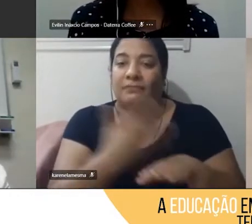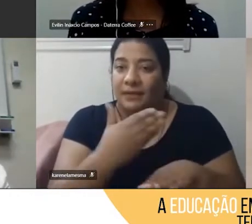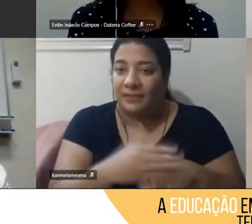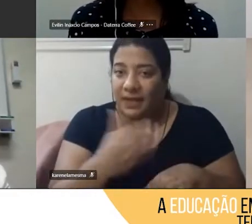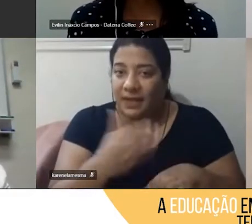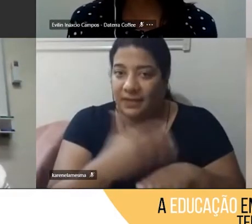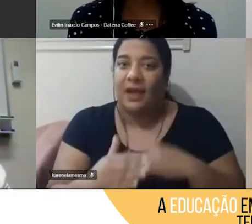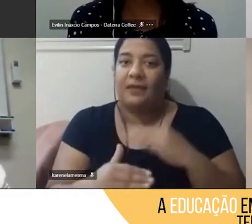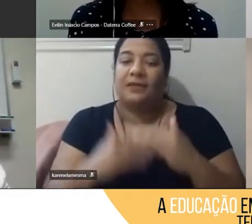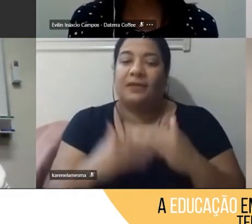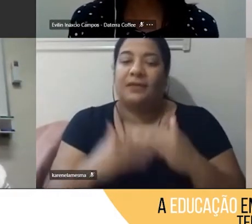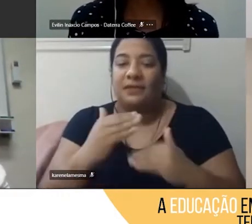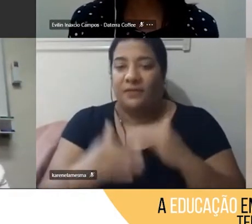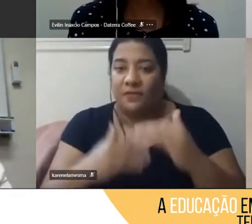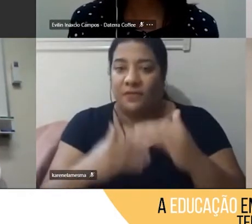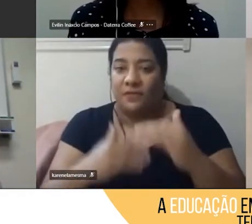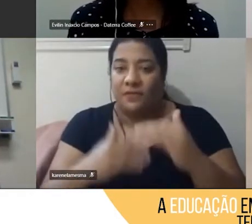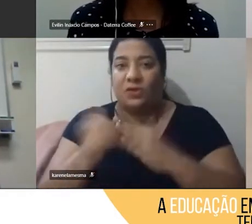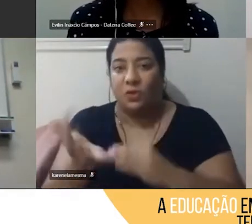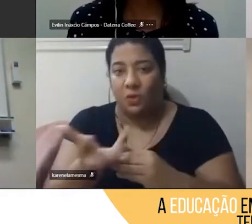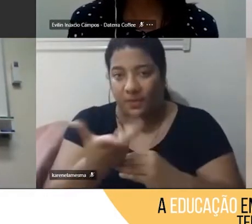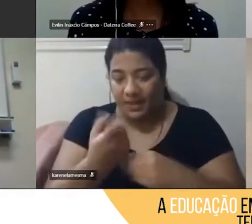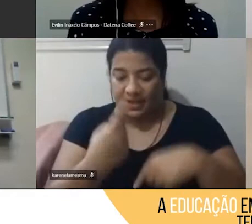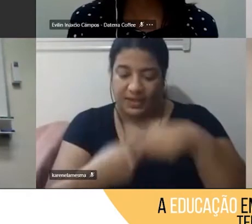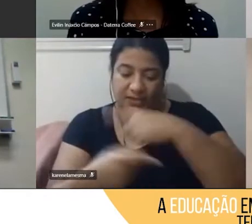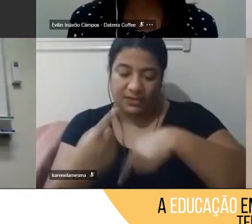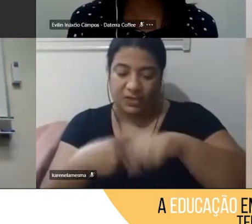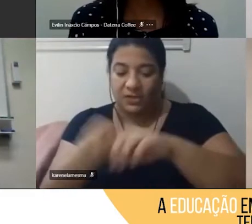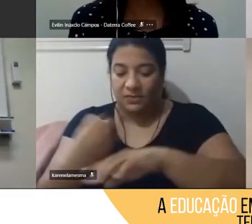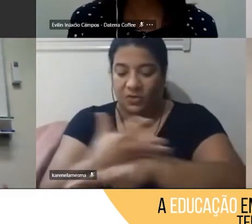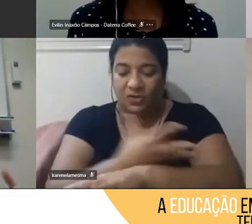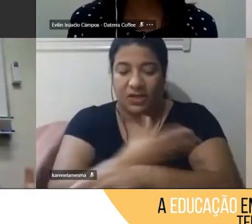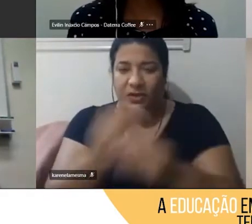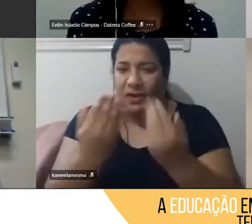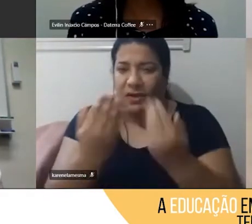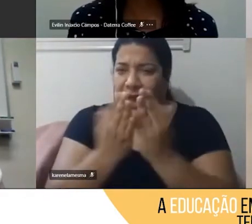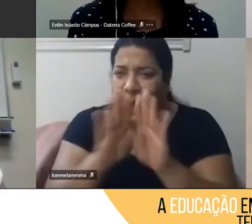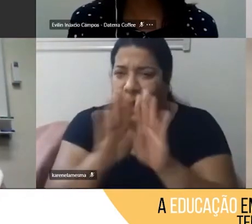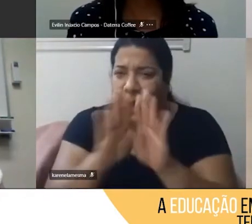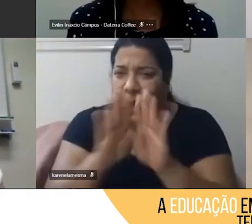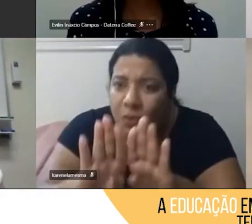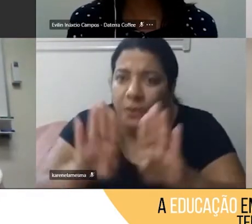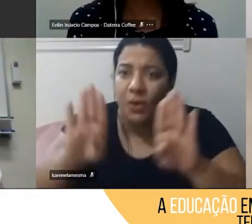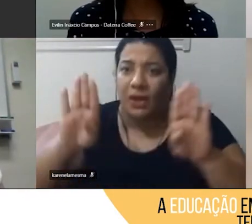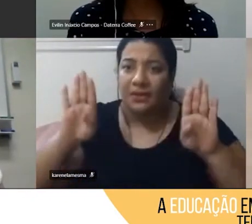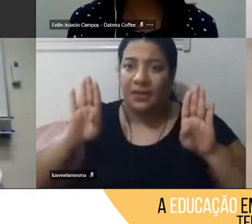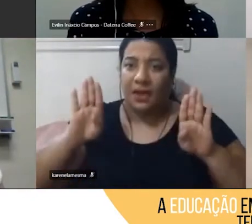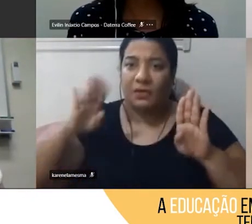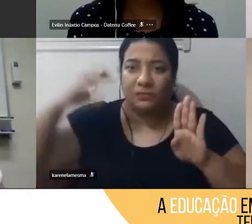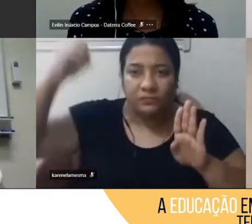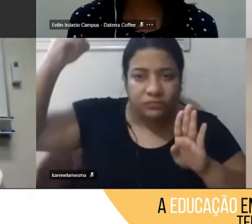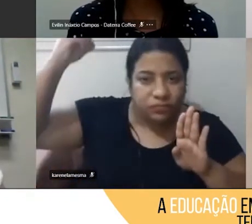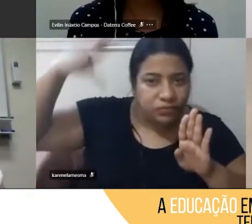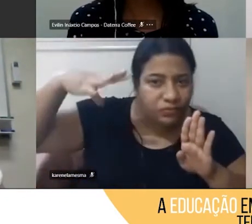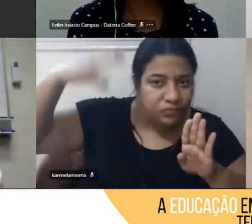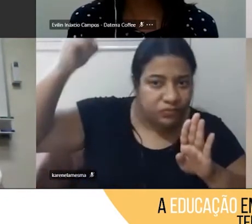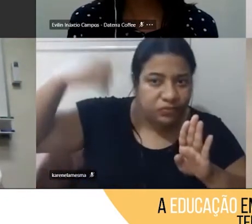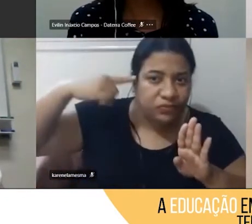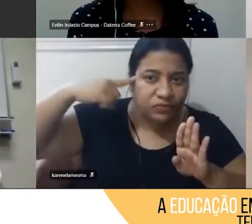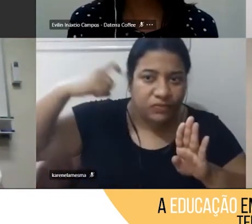socioemocionais, então, desde que a gente abre o portão, toca o sinal e eles entram, ali a gente já está